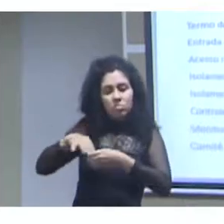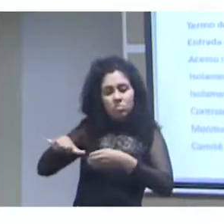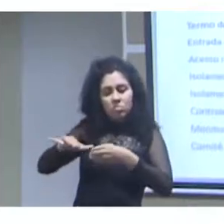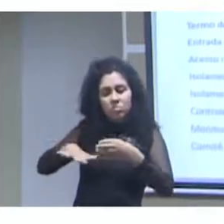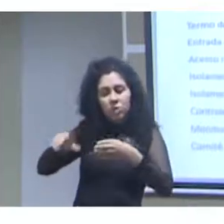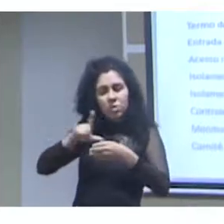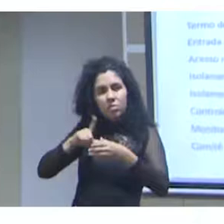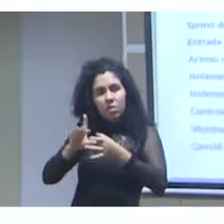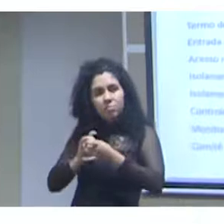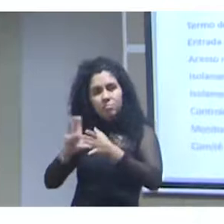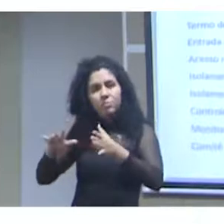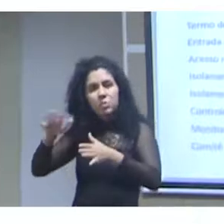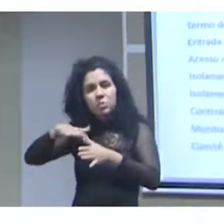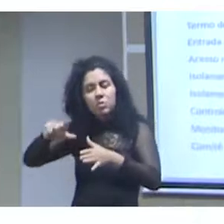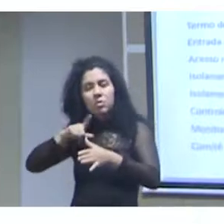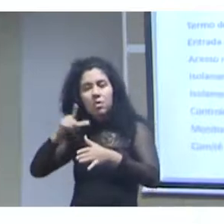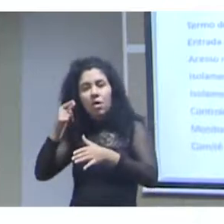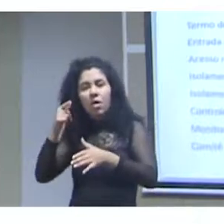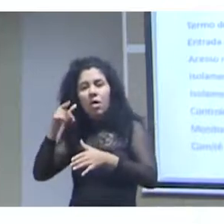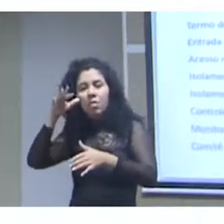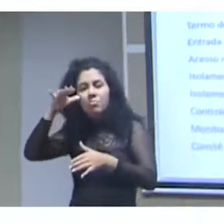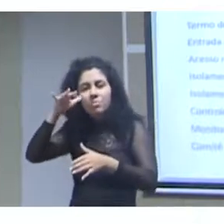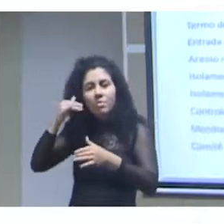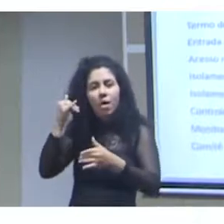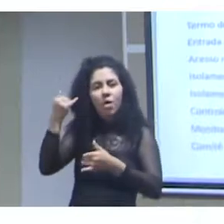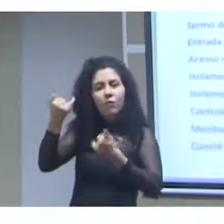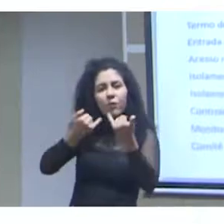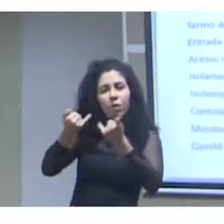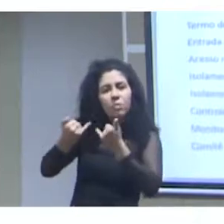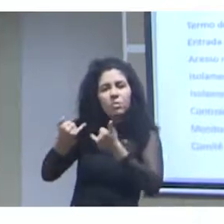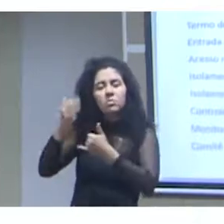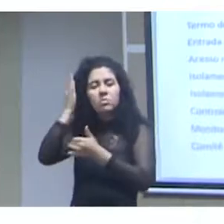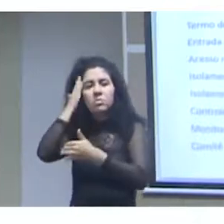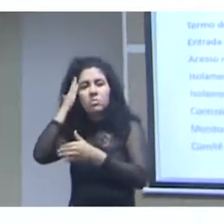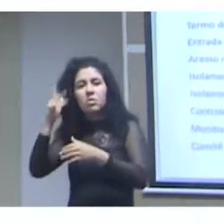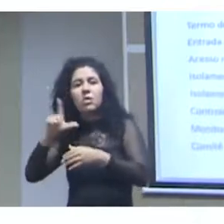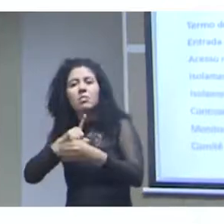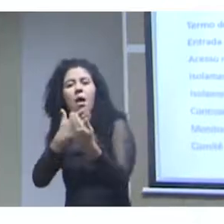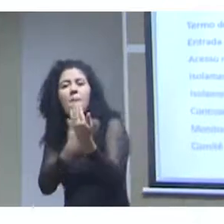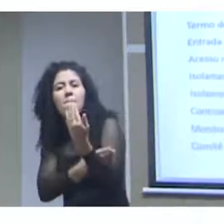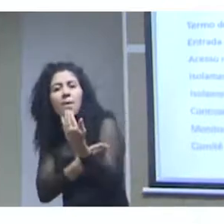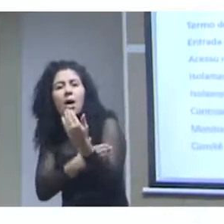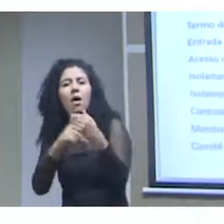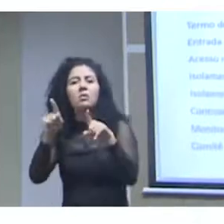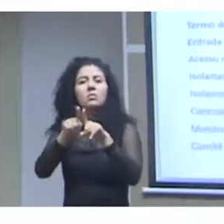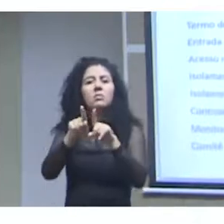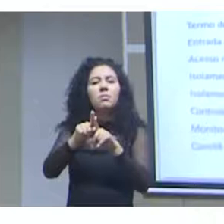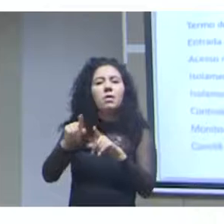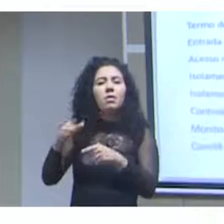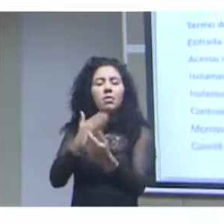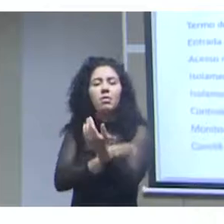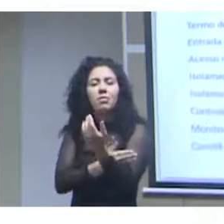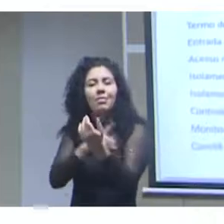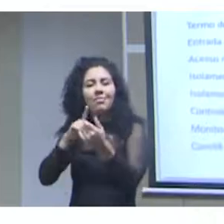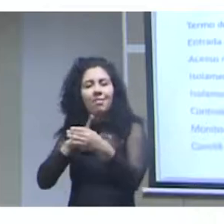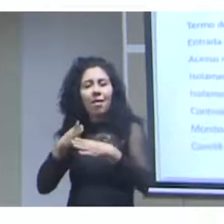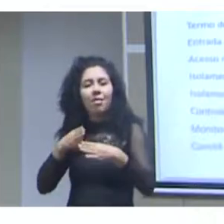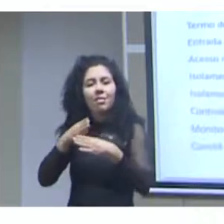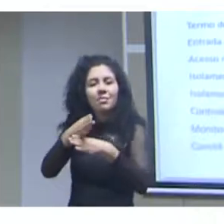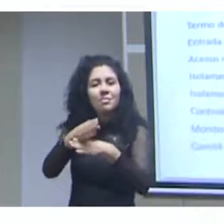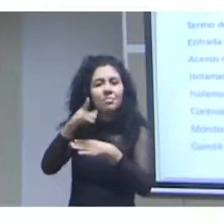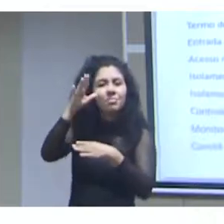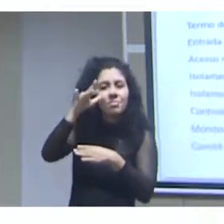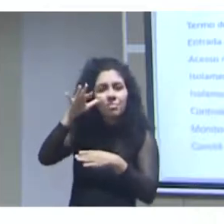repositórios restritos pastas restritos ou em servidores restritos em que nem mesmo os pesquisadores do IPEA conseguem extrair